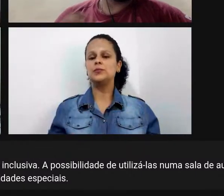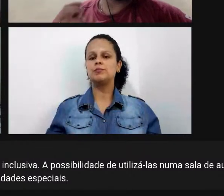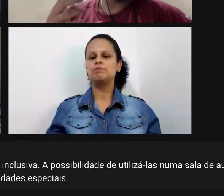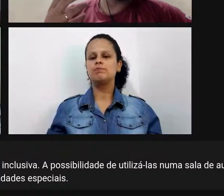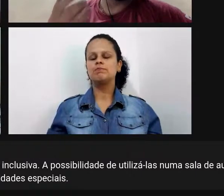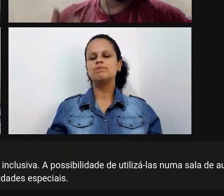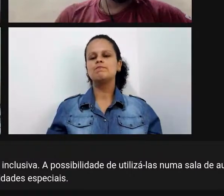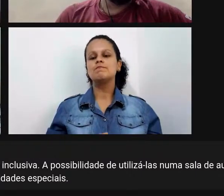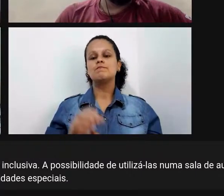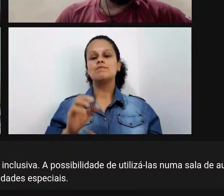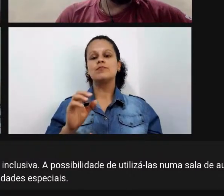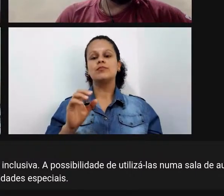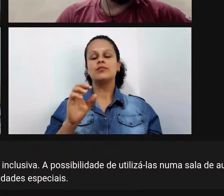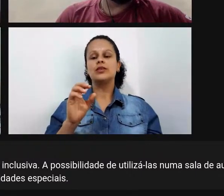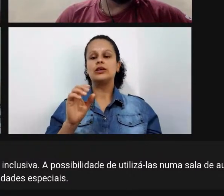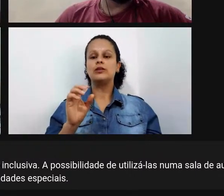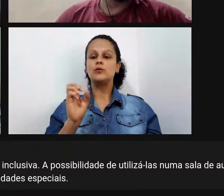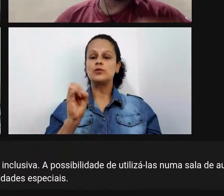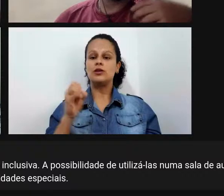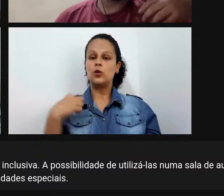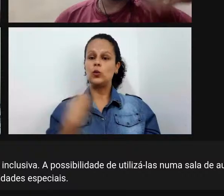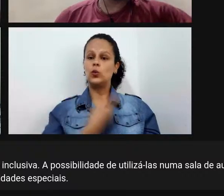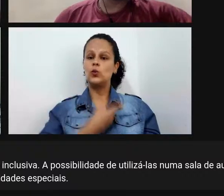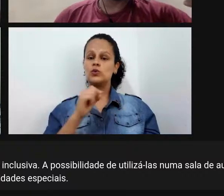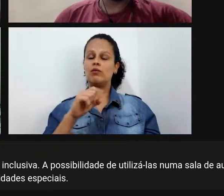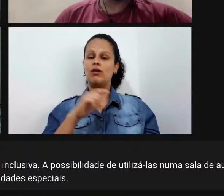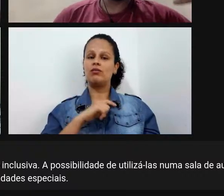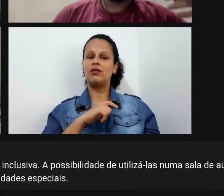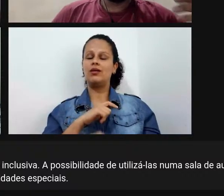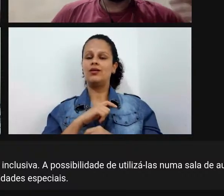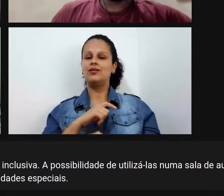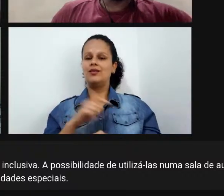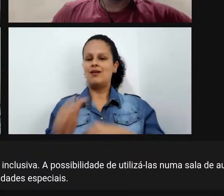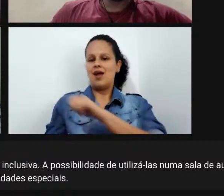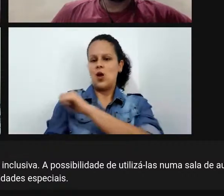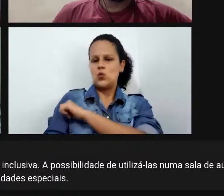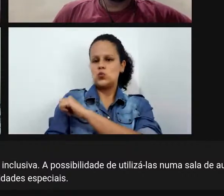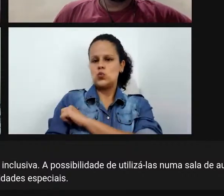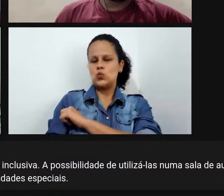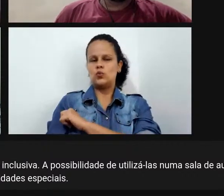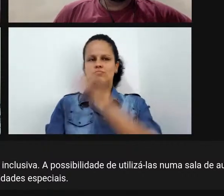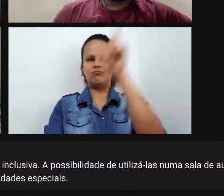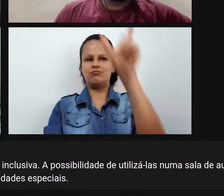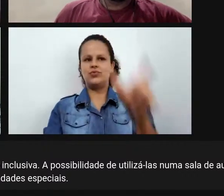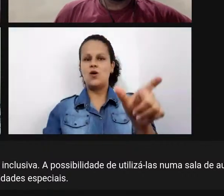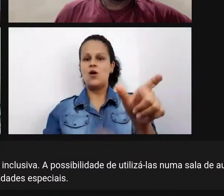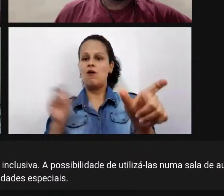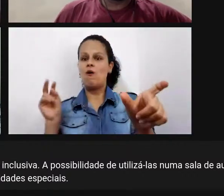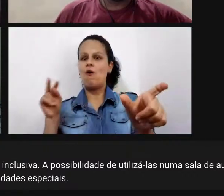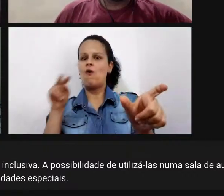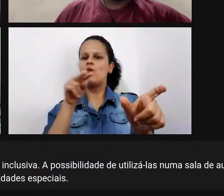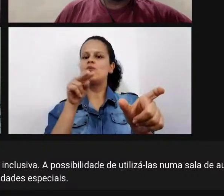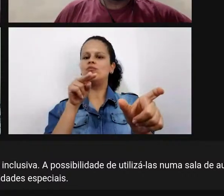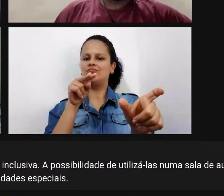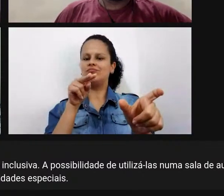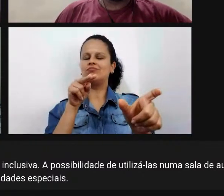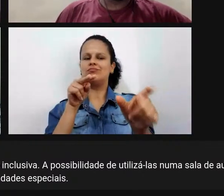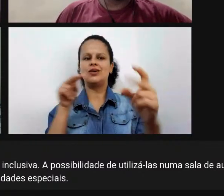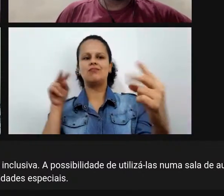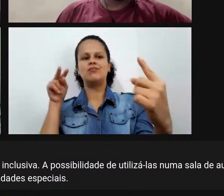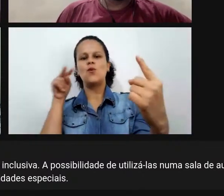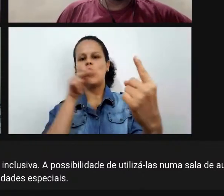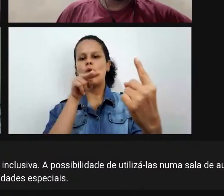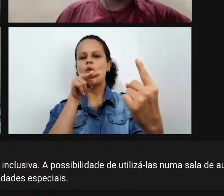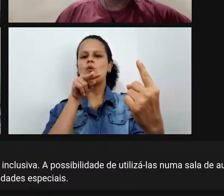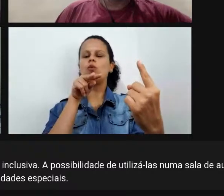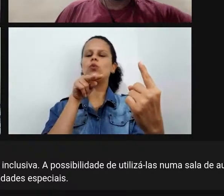a gente tem um olhar para o aluno né eu estou olhando para o aluno quer dizer é a base da gente pensar na educação nas